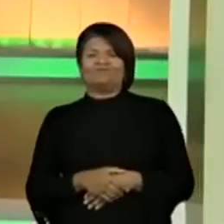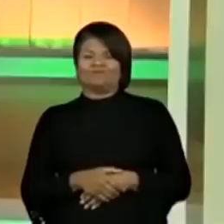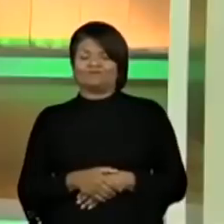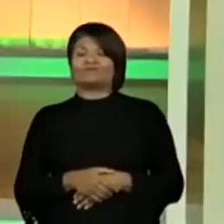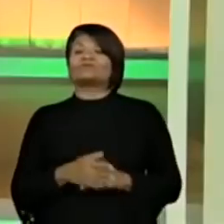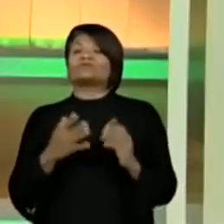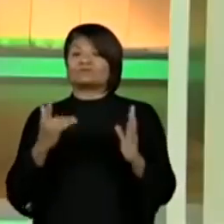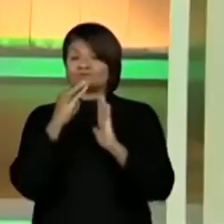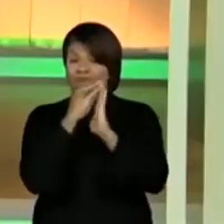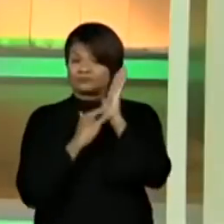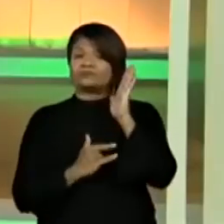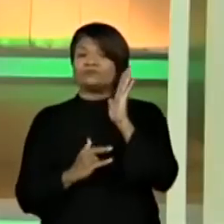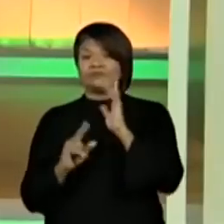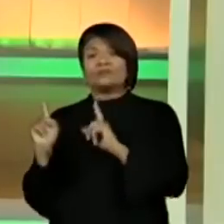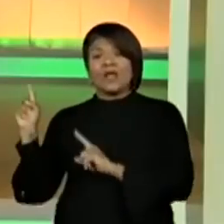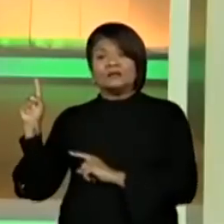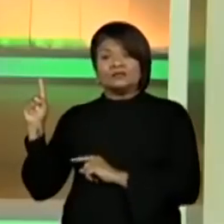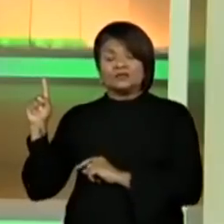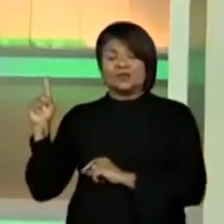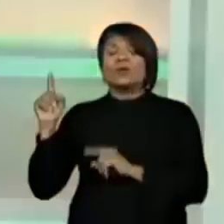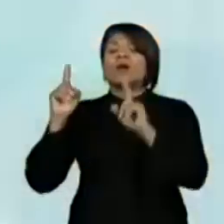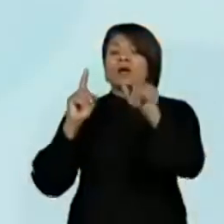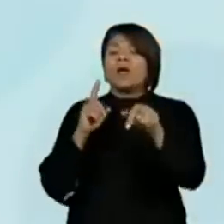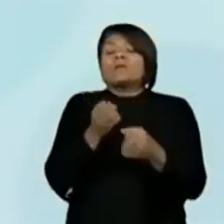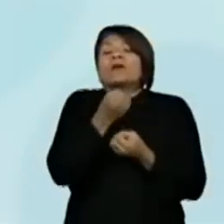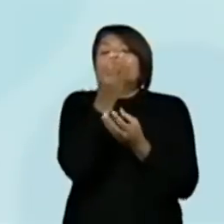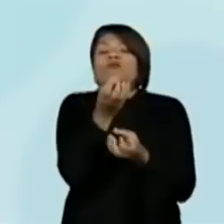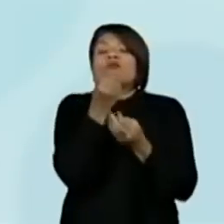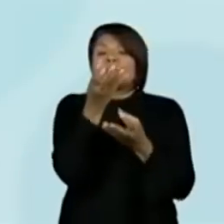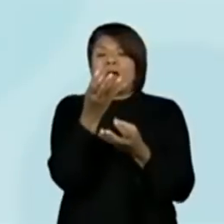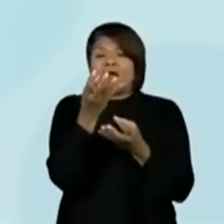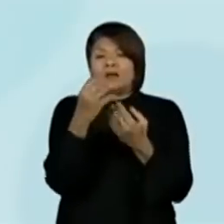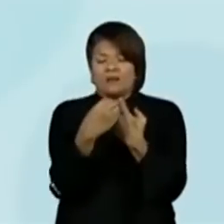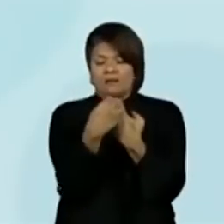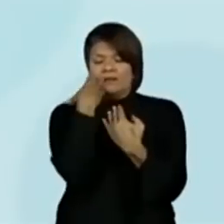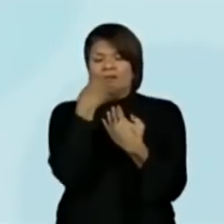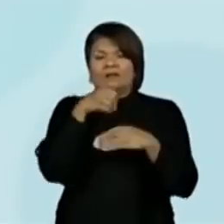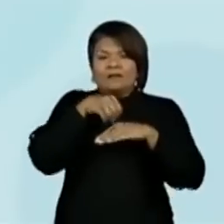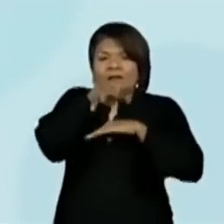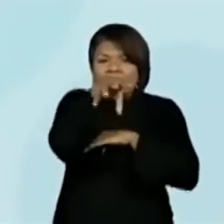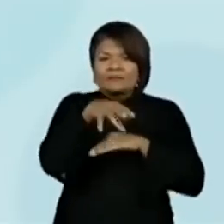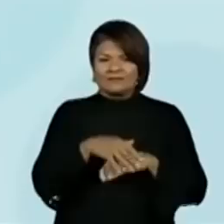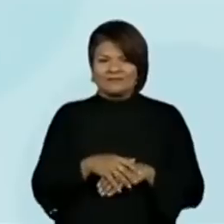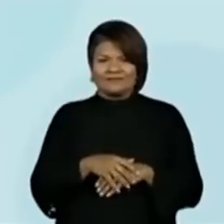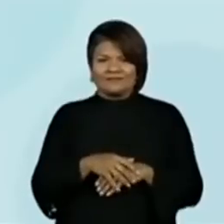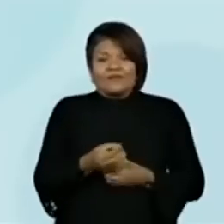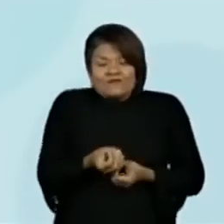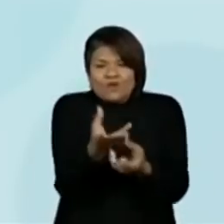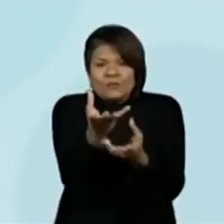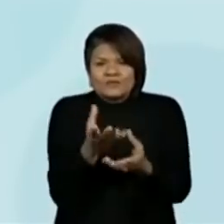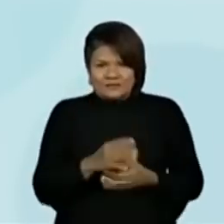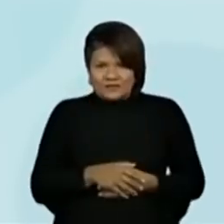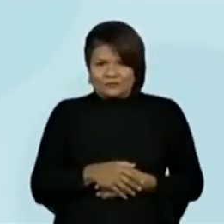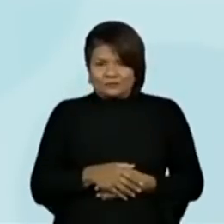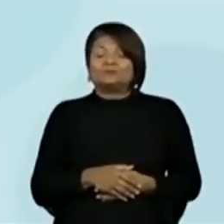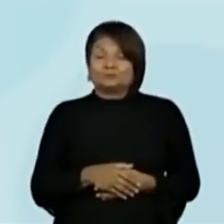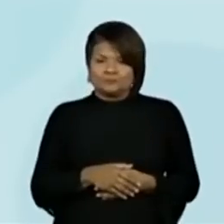serve... Vamos voltar aqui. Ele é um texto que serve para nos informar sobre algo. É um texto informativo.